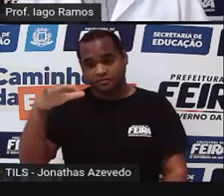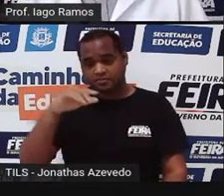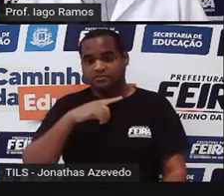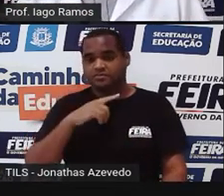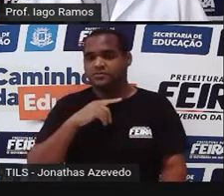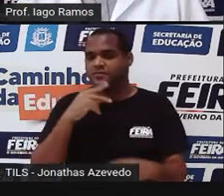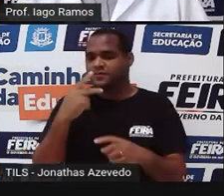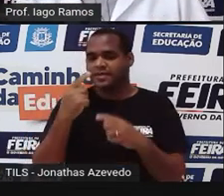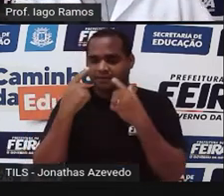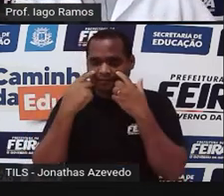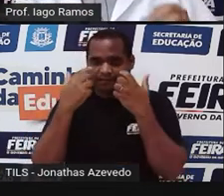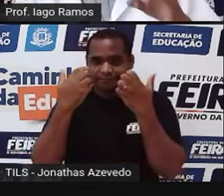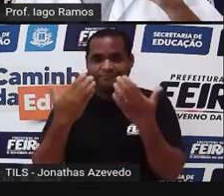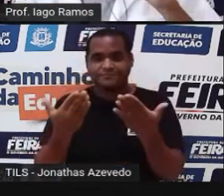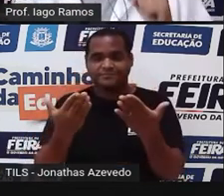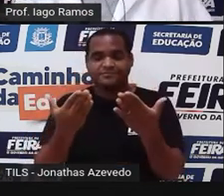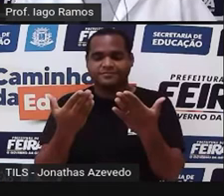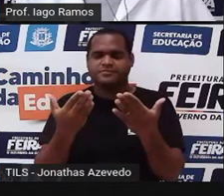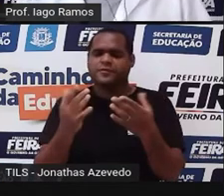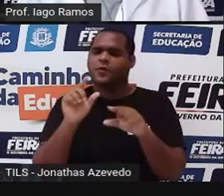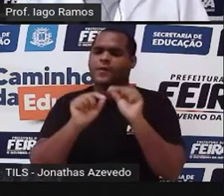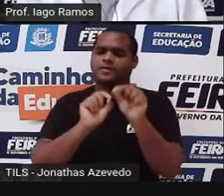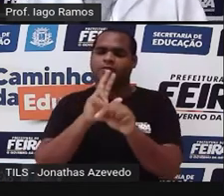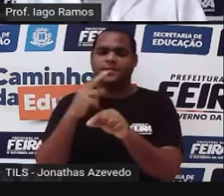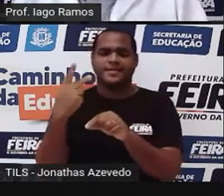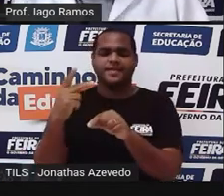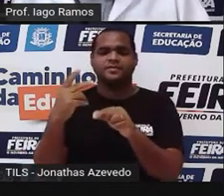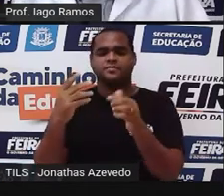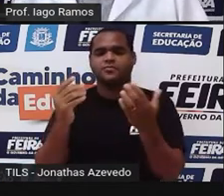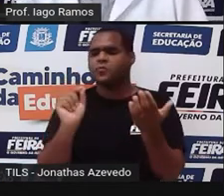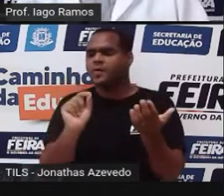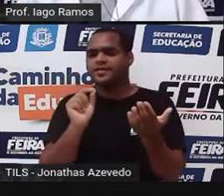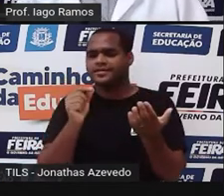Como você viu. Você sabe como é o nome desse polígono?